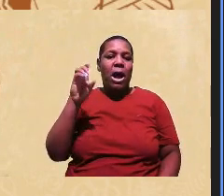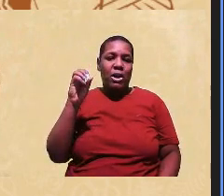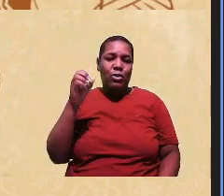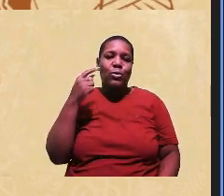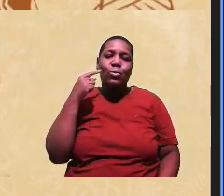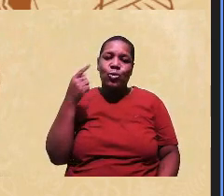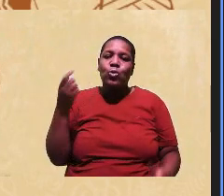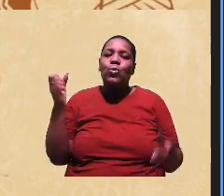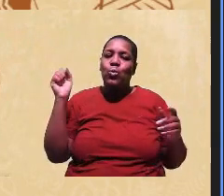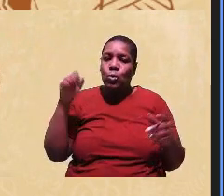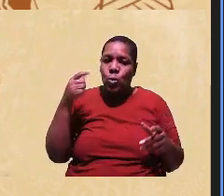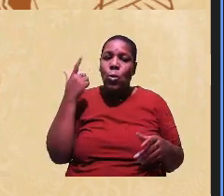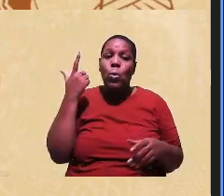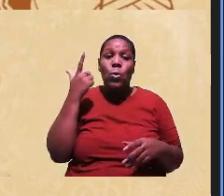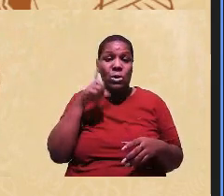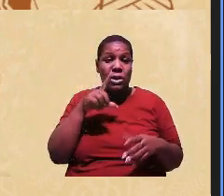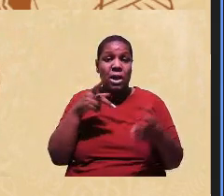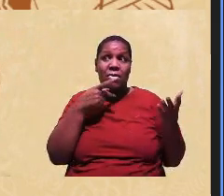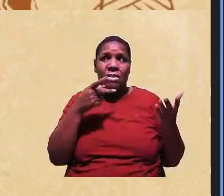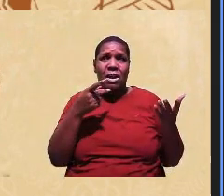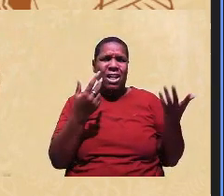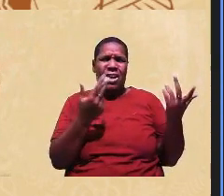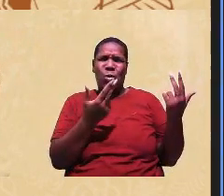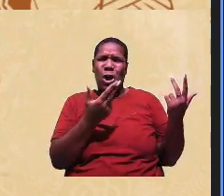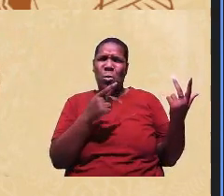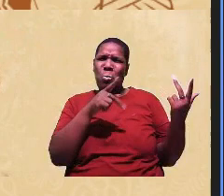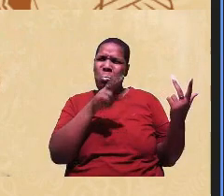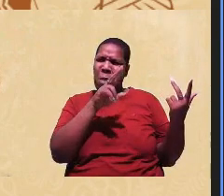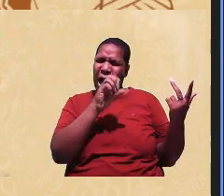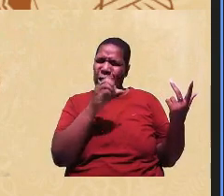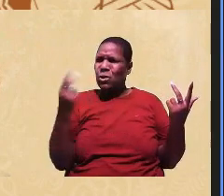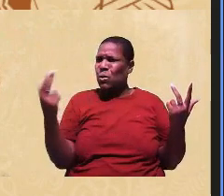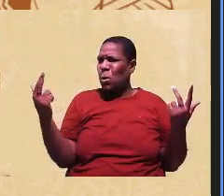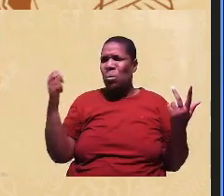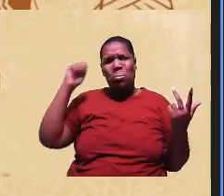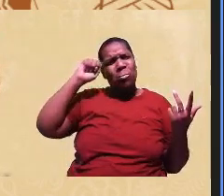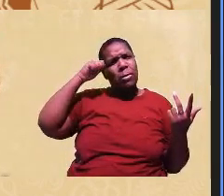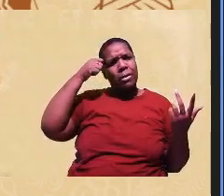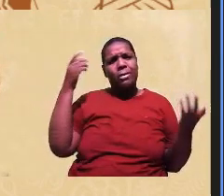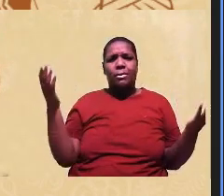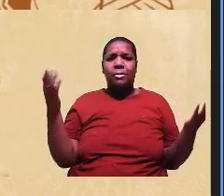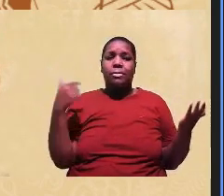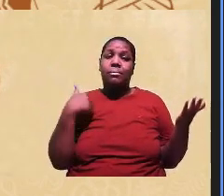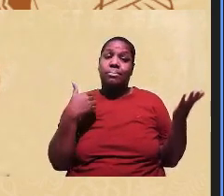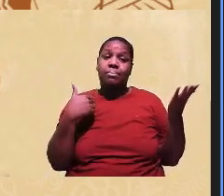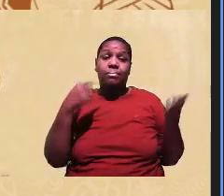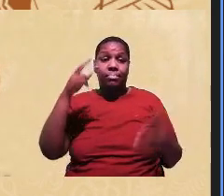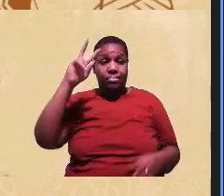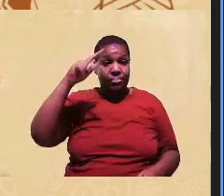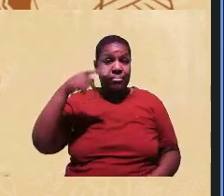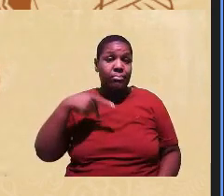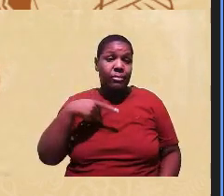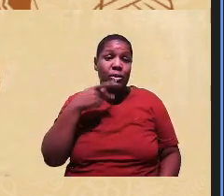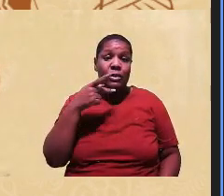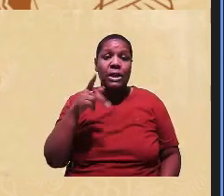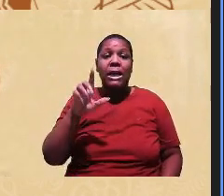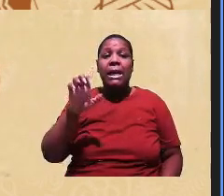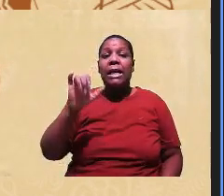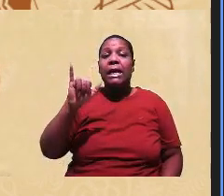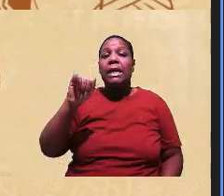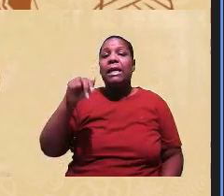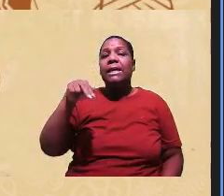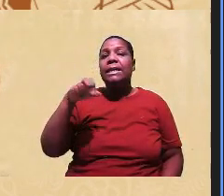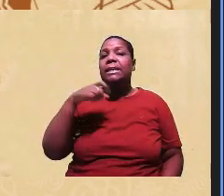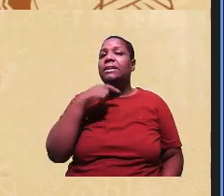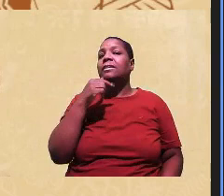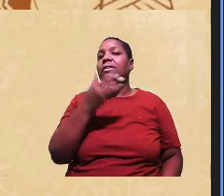consegue tensionar agora não dá para dizer que pardo é preto gente porque eu né aqui falando com a Eliane também eu tenho solidariedade com